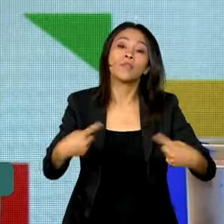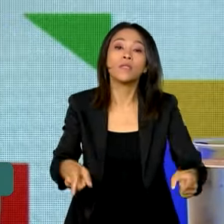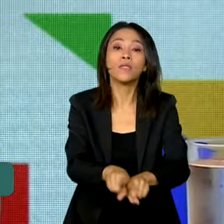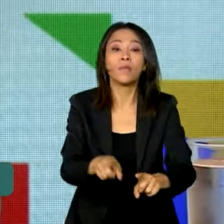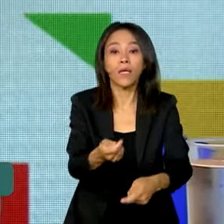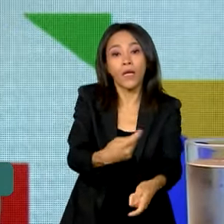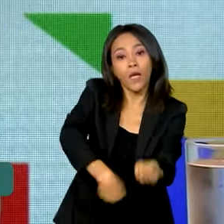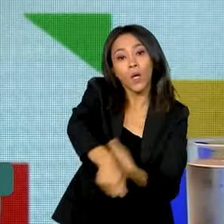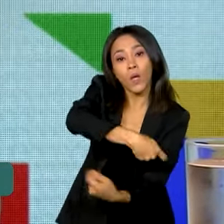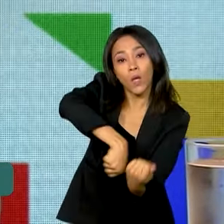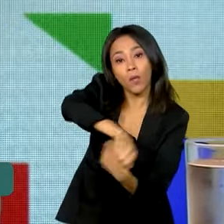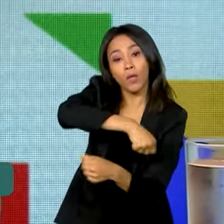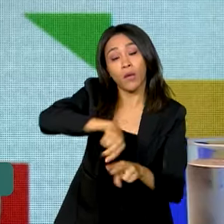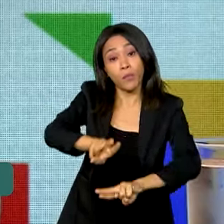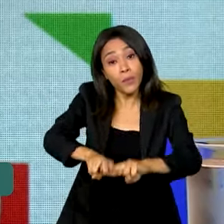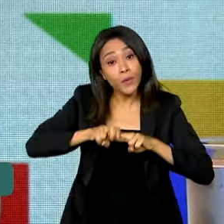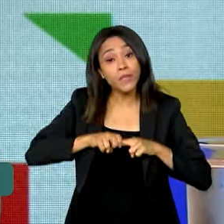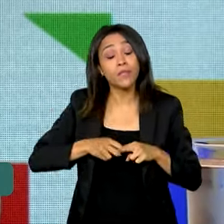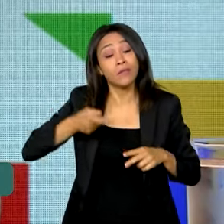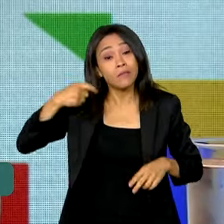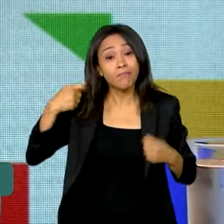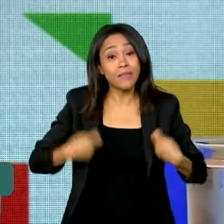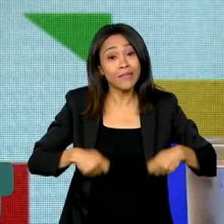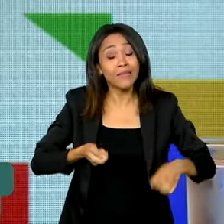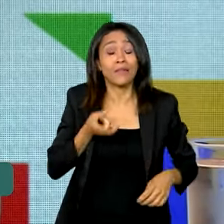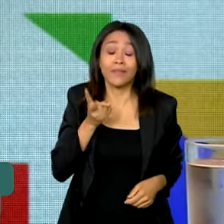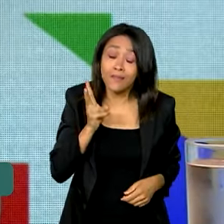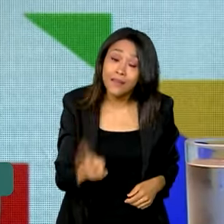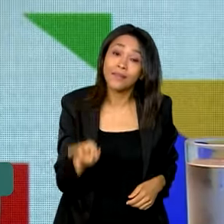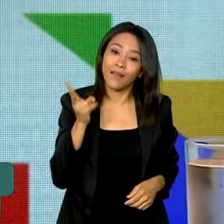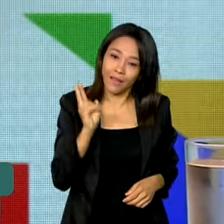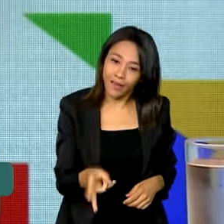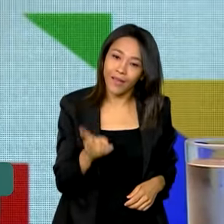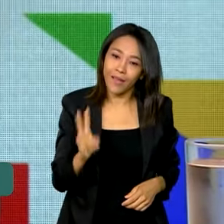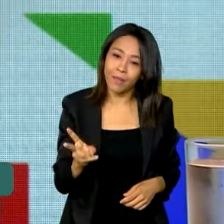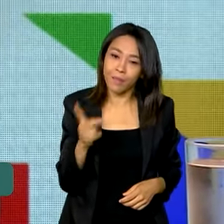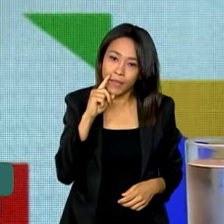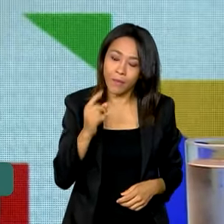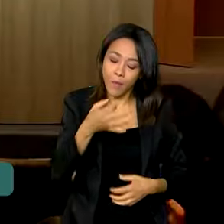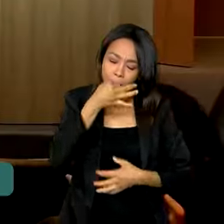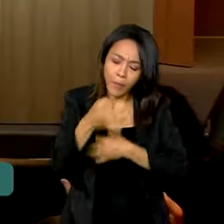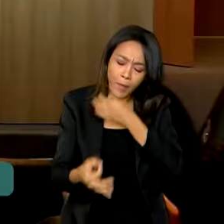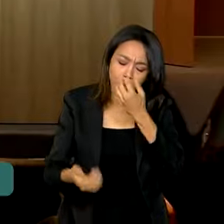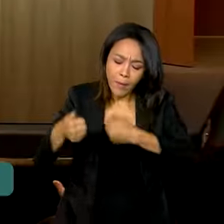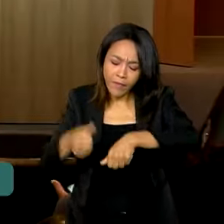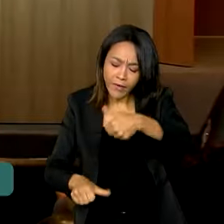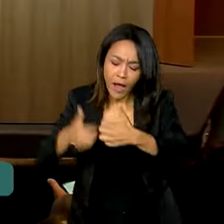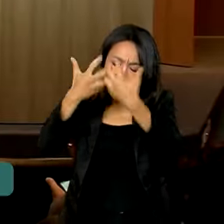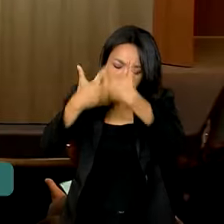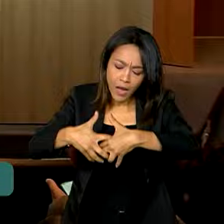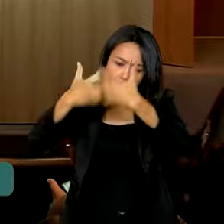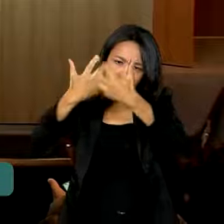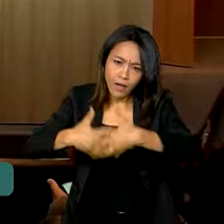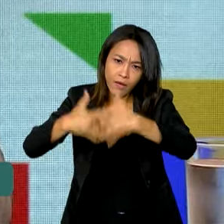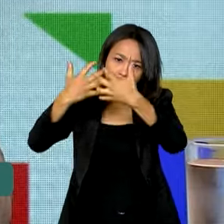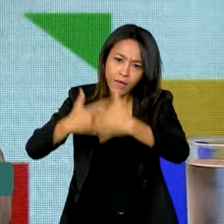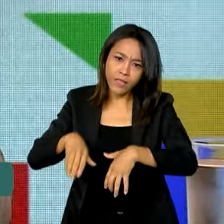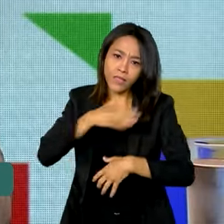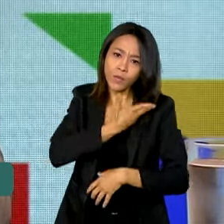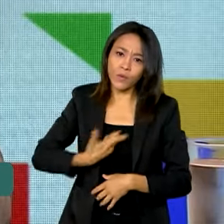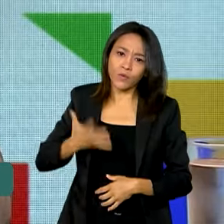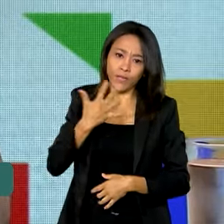Portanto, ela deve sempre estar na mesa para uma avaliação precisa do governo federal.